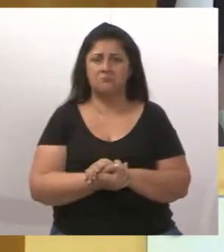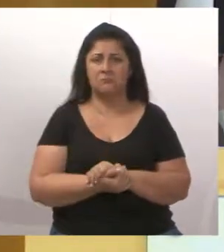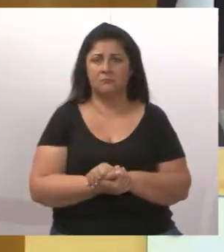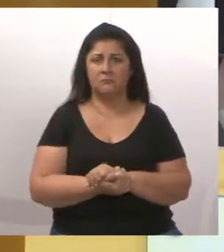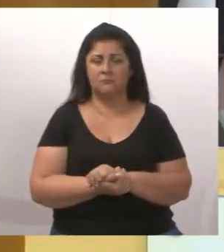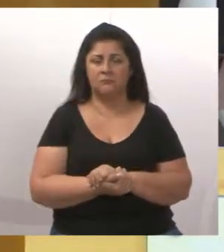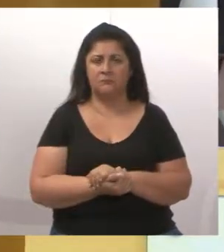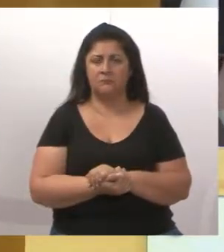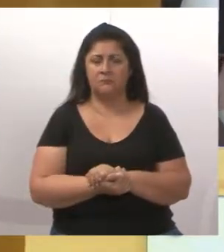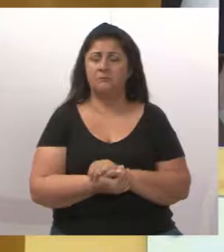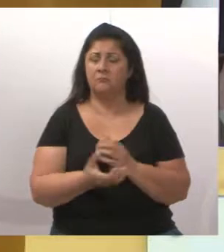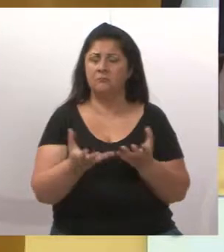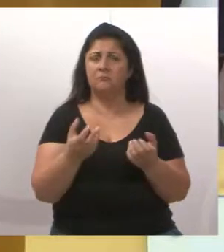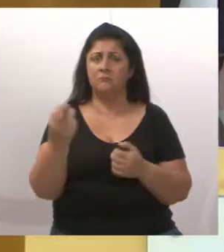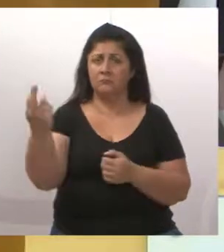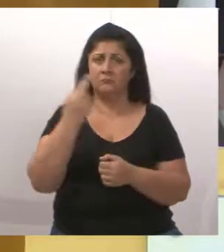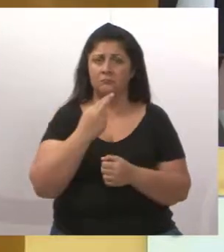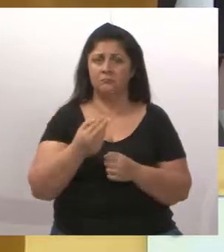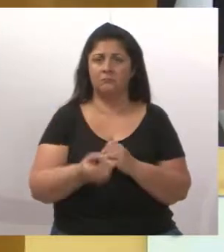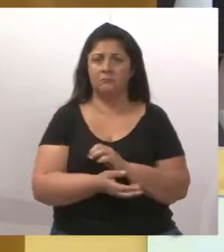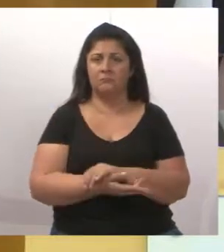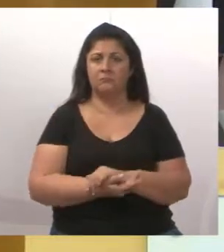Eu gostaria de obter essa resposta.